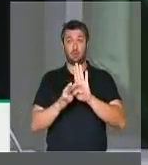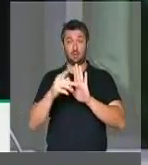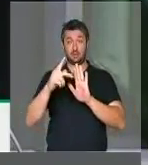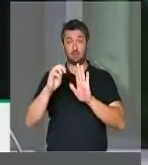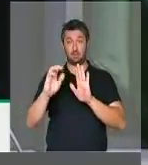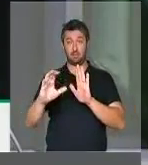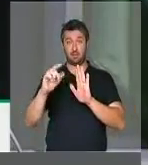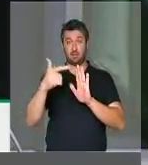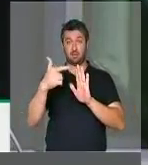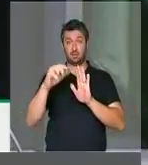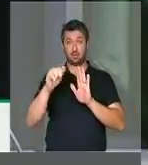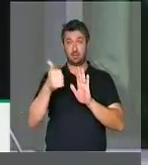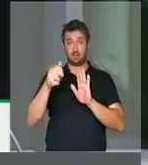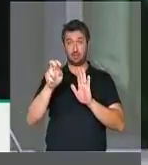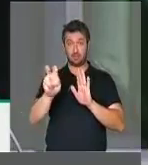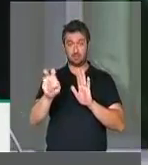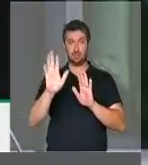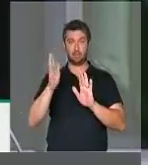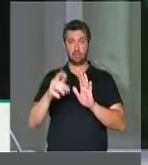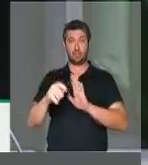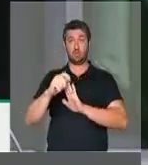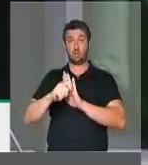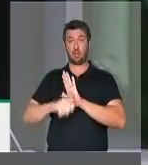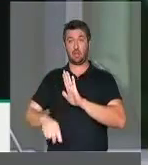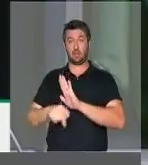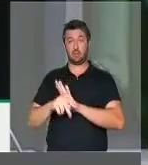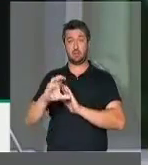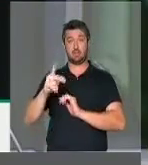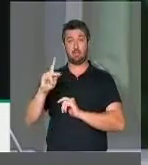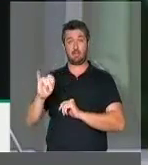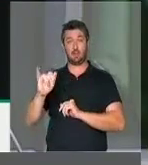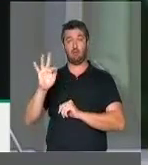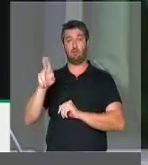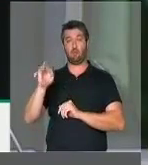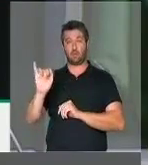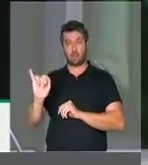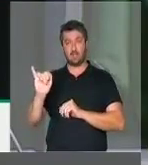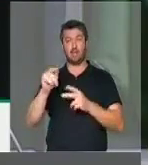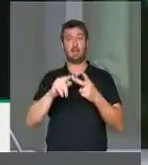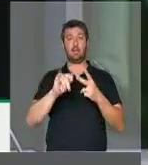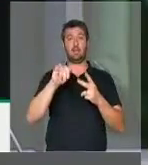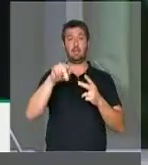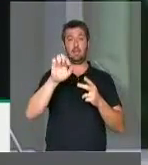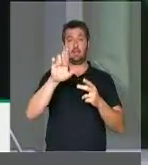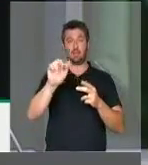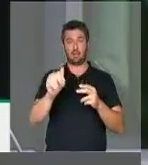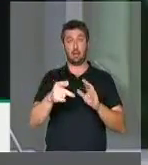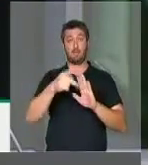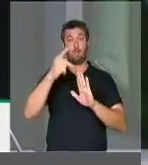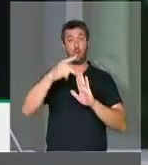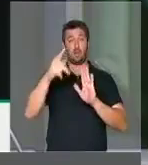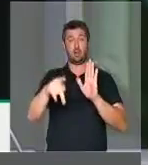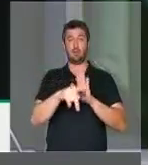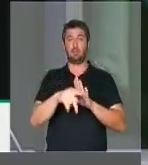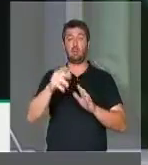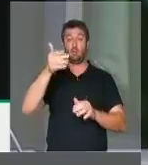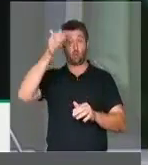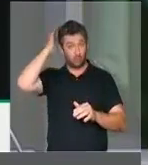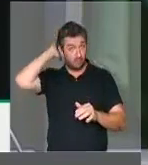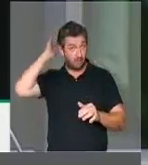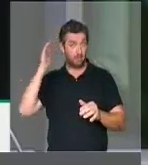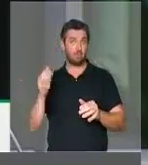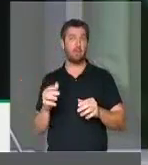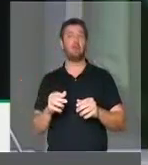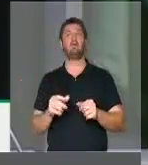PEC 215, do relatório da CPI FUNAI-INCRA, de portaria publicada por Temer,